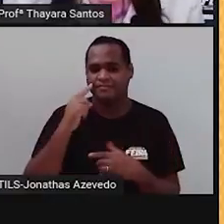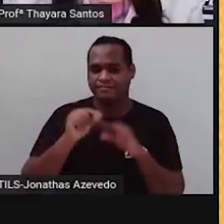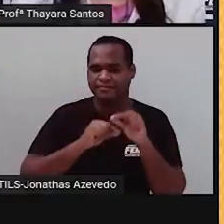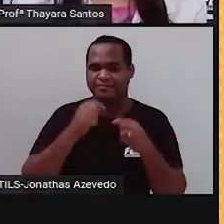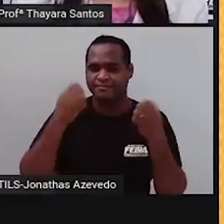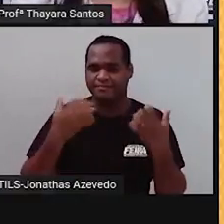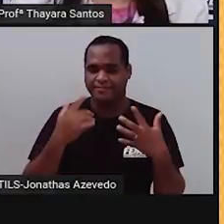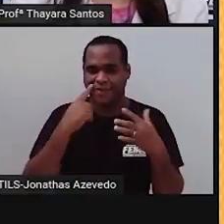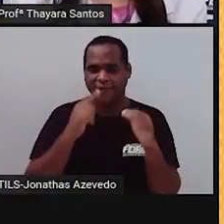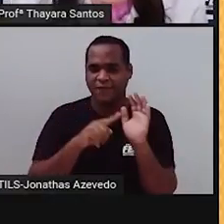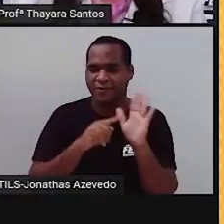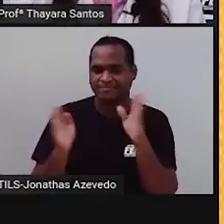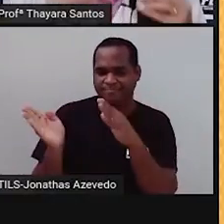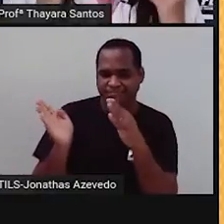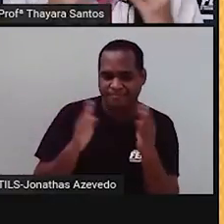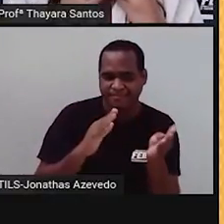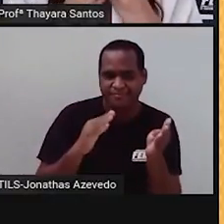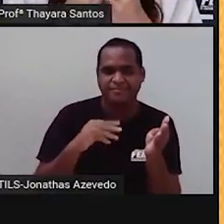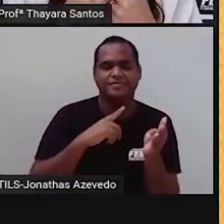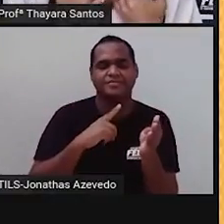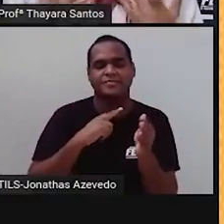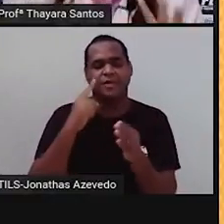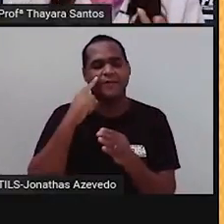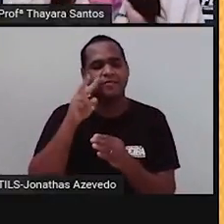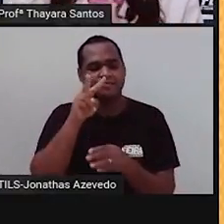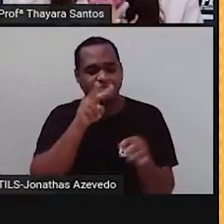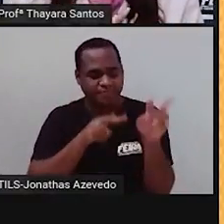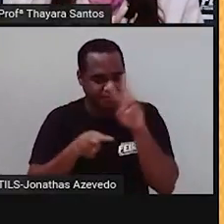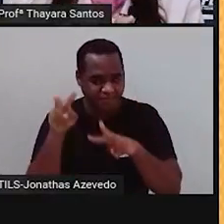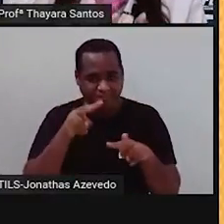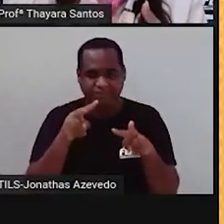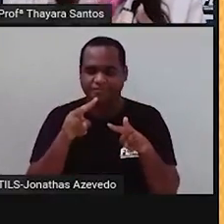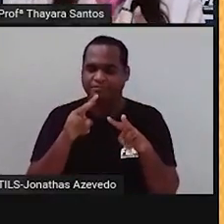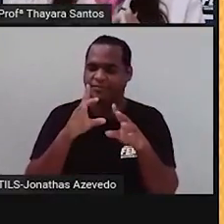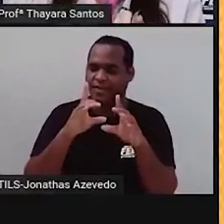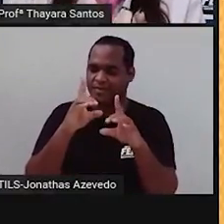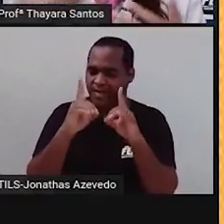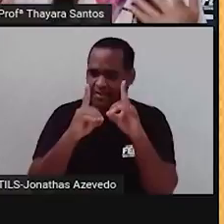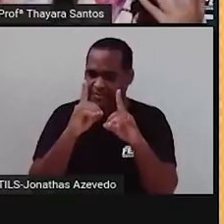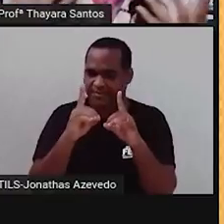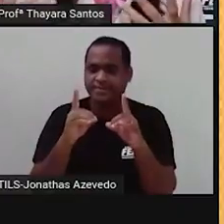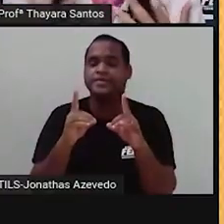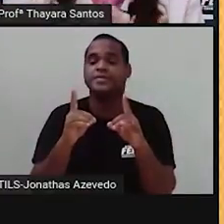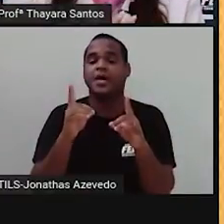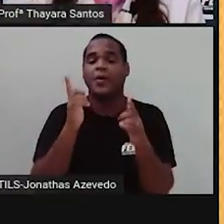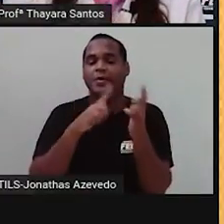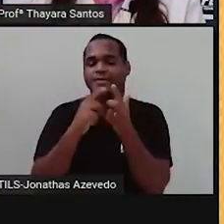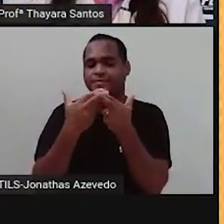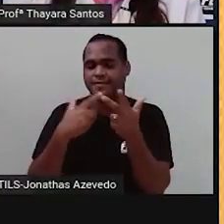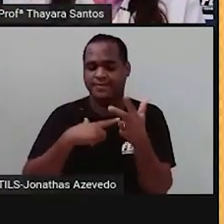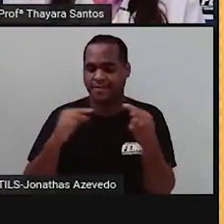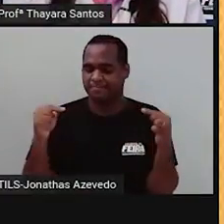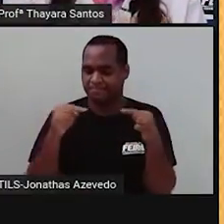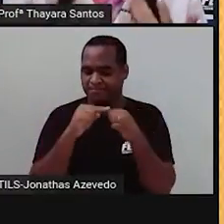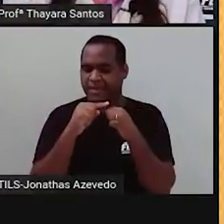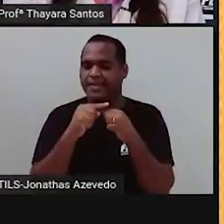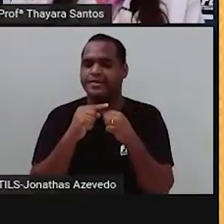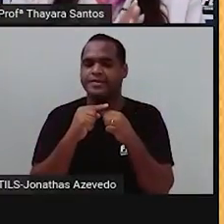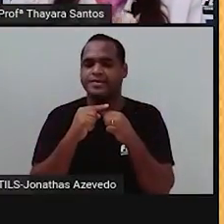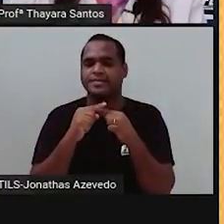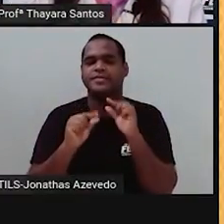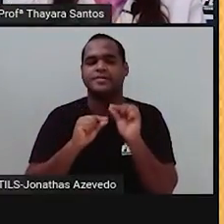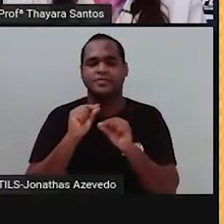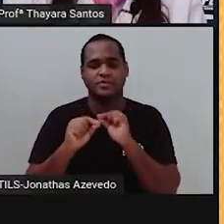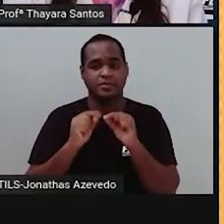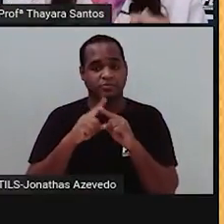nesse vídeo que eu trouxe para vocês, a gente conseguiu visualizar de forma mais didática como é que ocorrem esses cruzamentos aí. Que eu sei